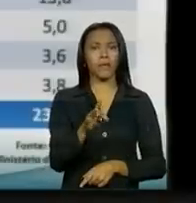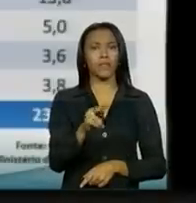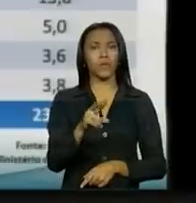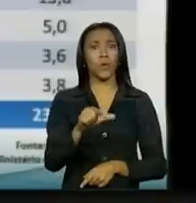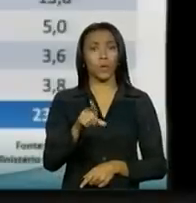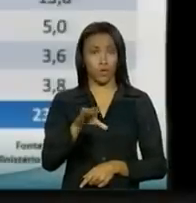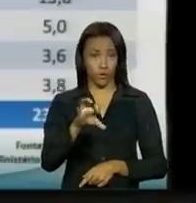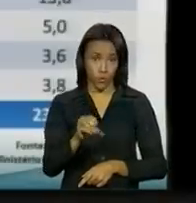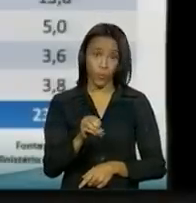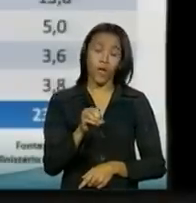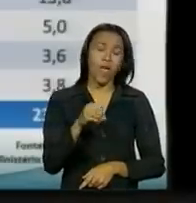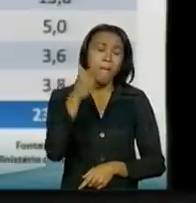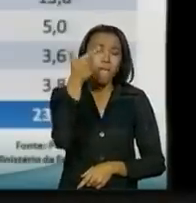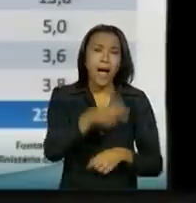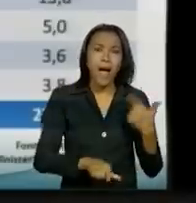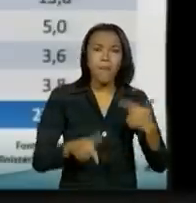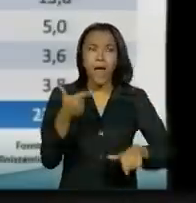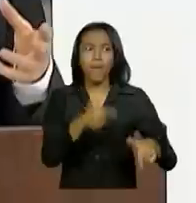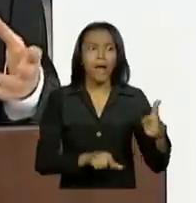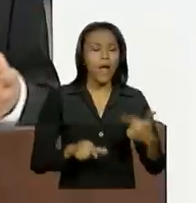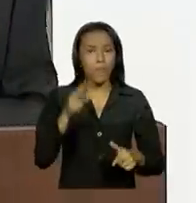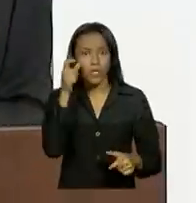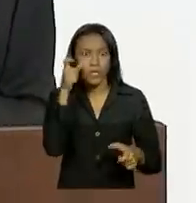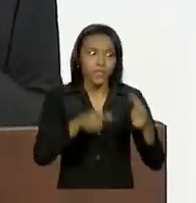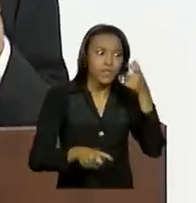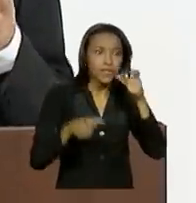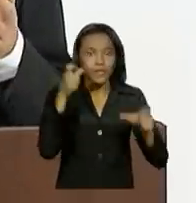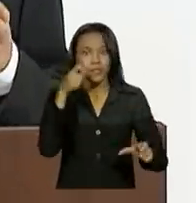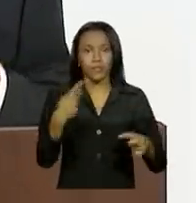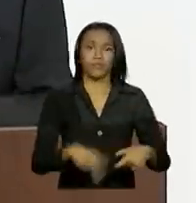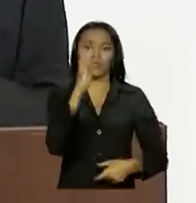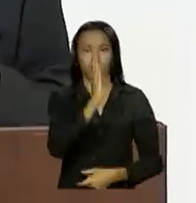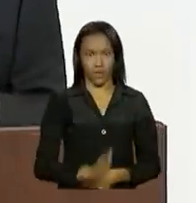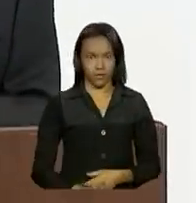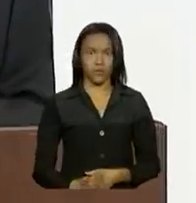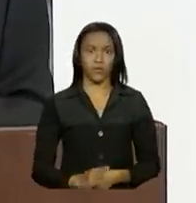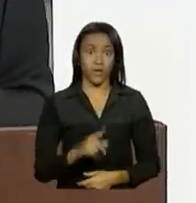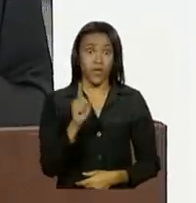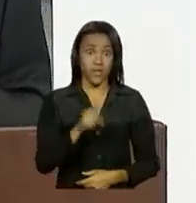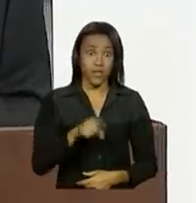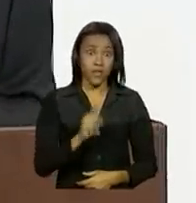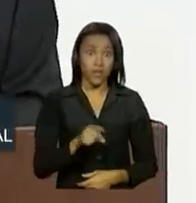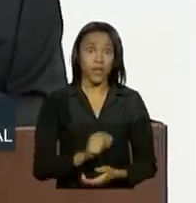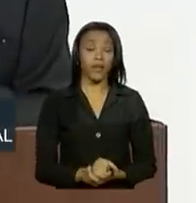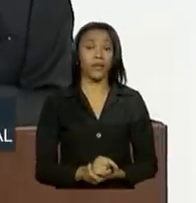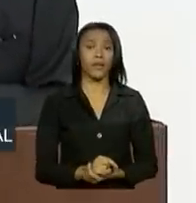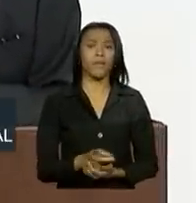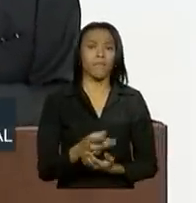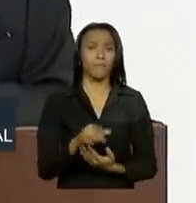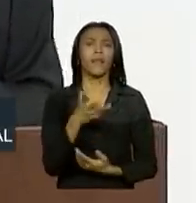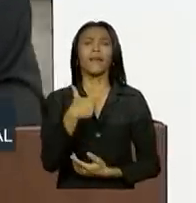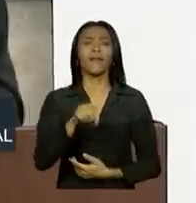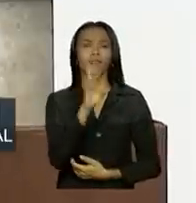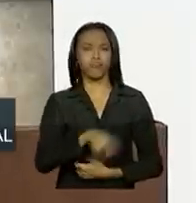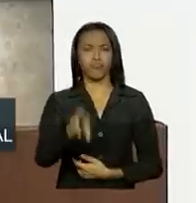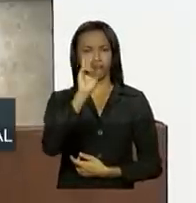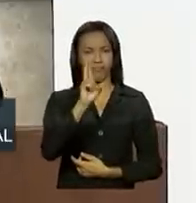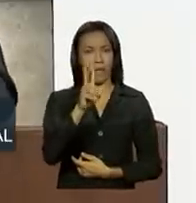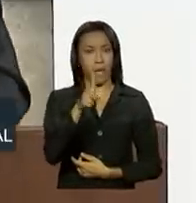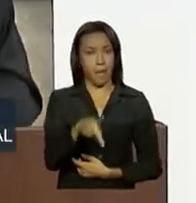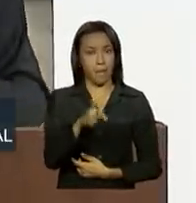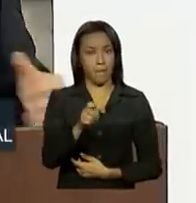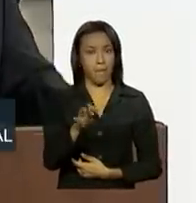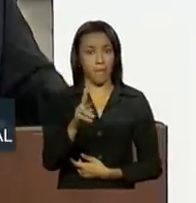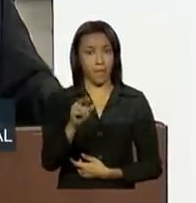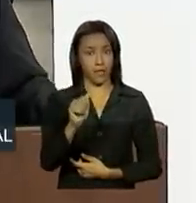mais produz investimentos no país e ele é capitaneado pela ação da Petrobras. A Petrobras